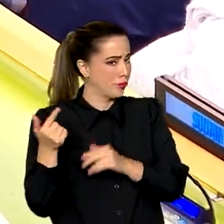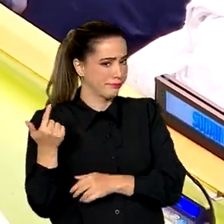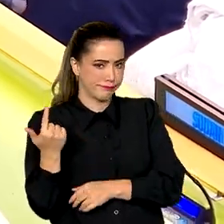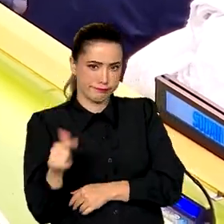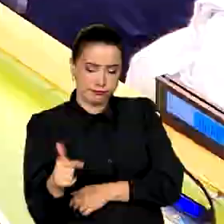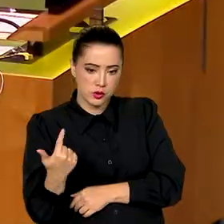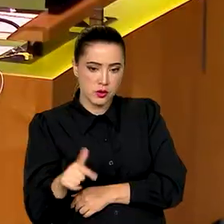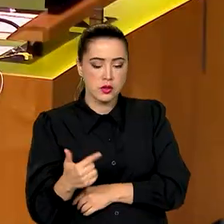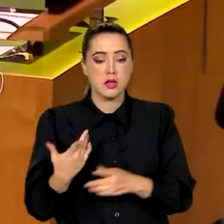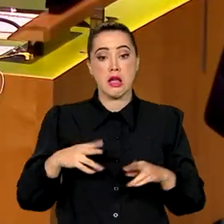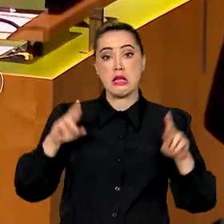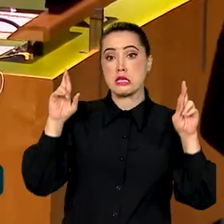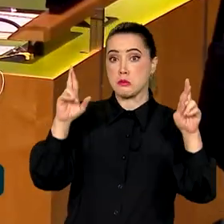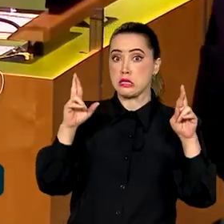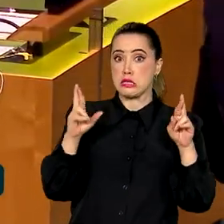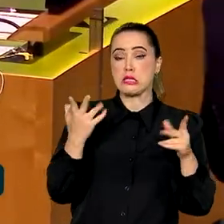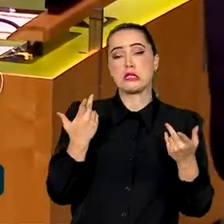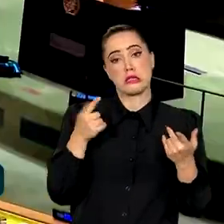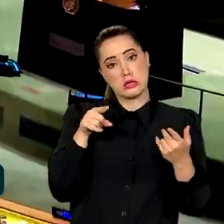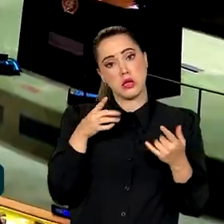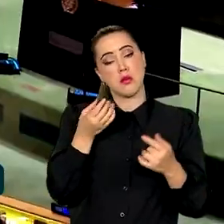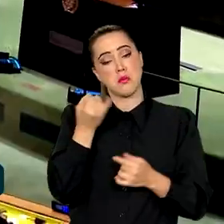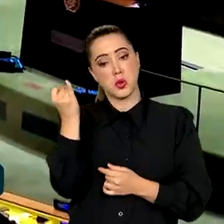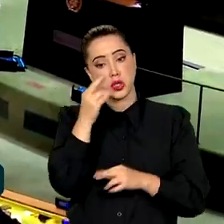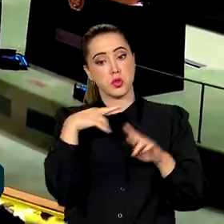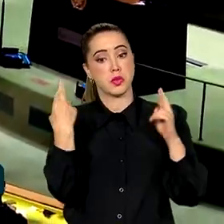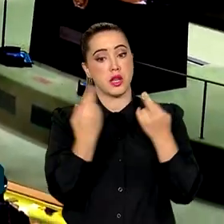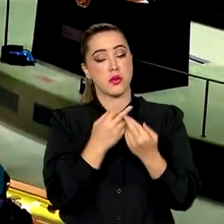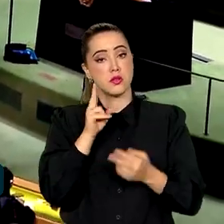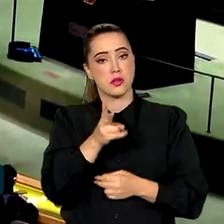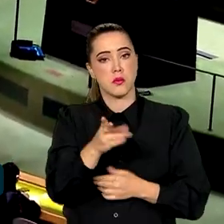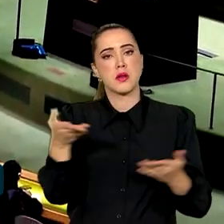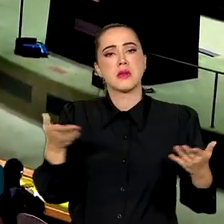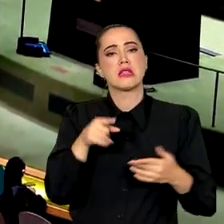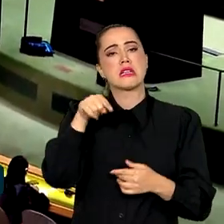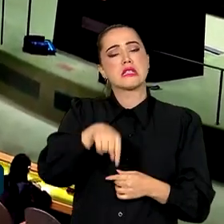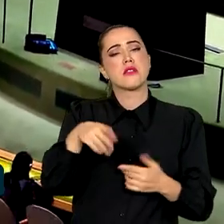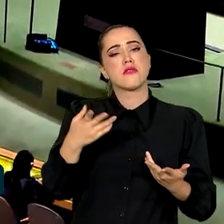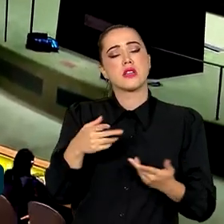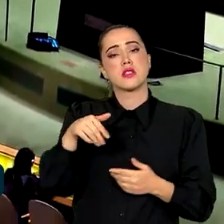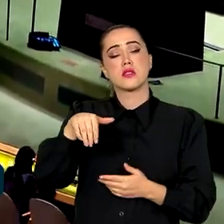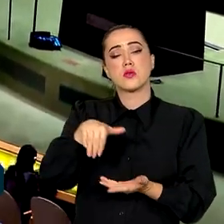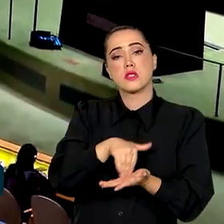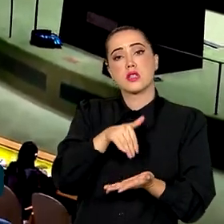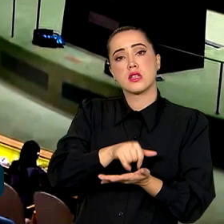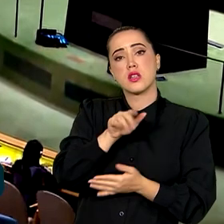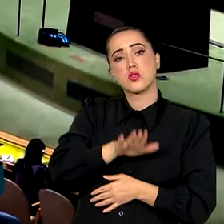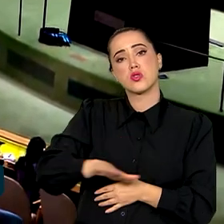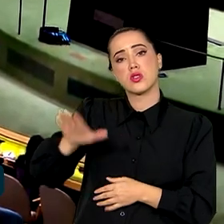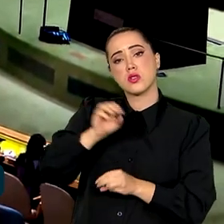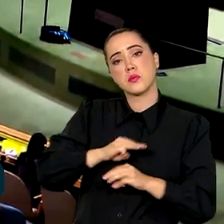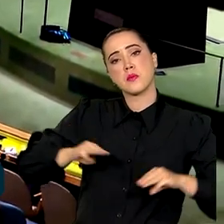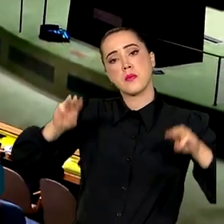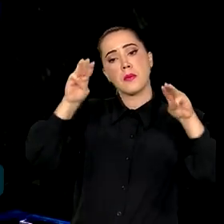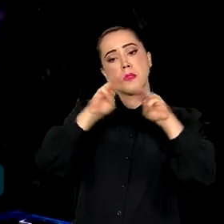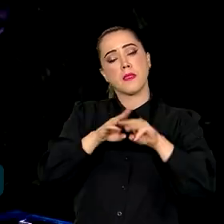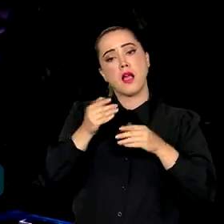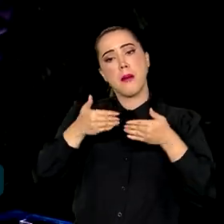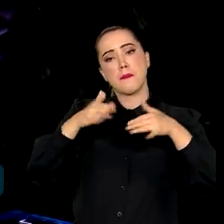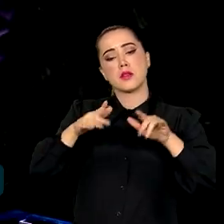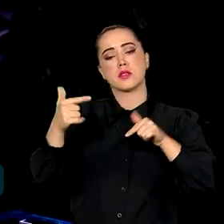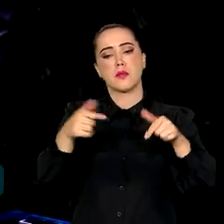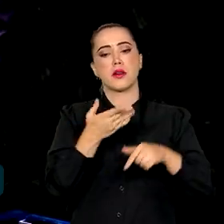expectativa era grande para o encontro anual de sempre. Mas dessa vez, quando o secretário-geral da ONU, o português António Guterres, abriu os trabalhos,